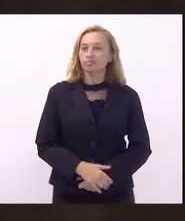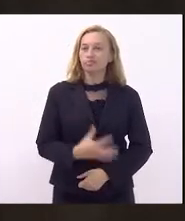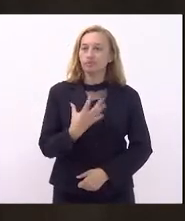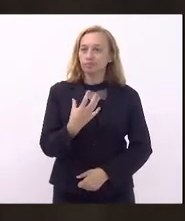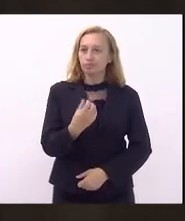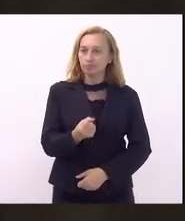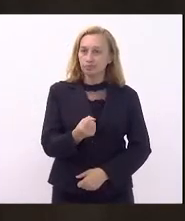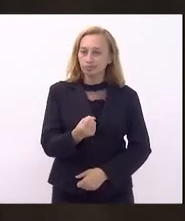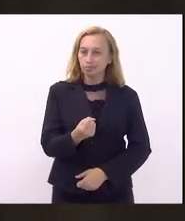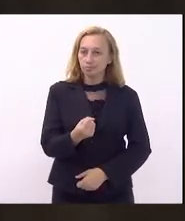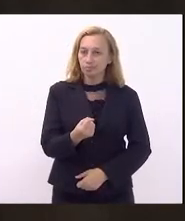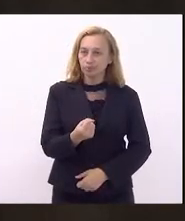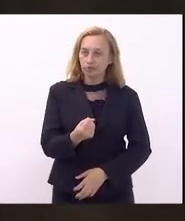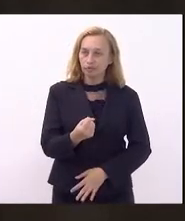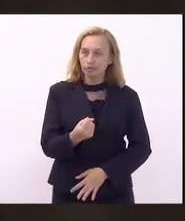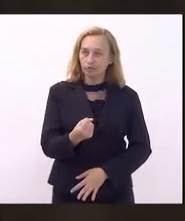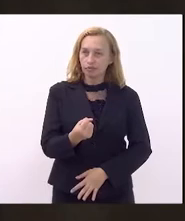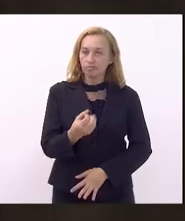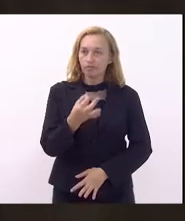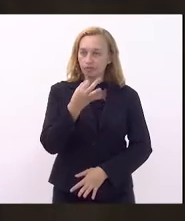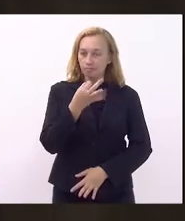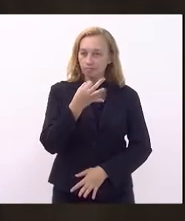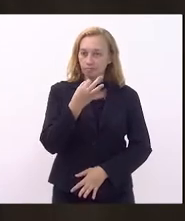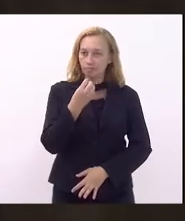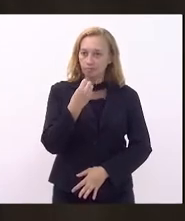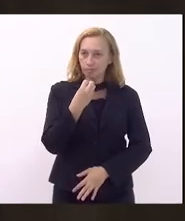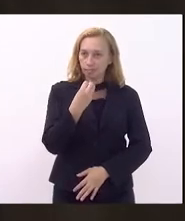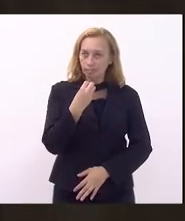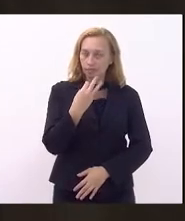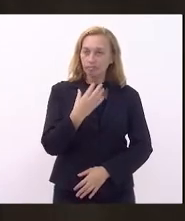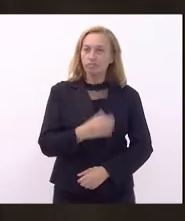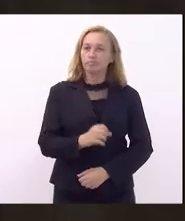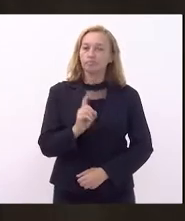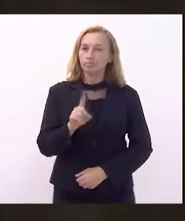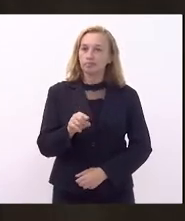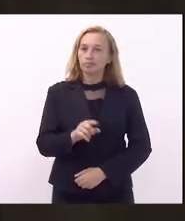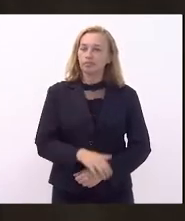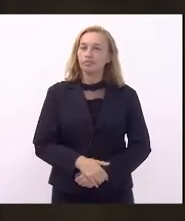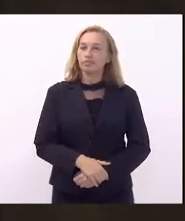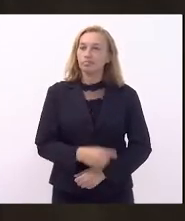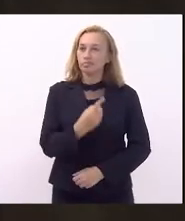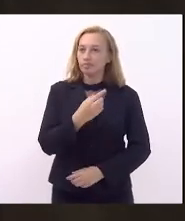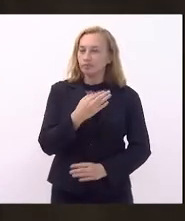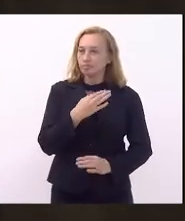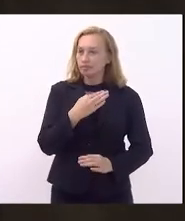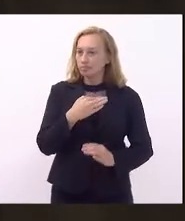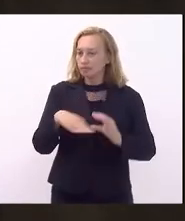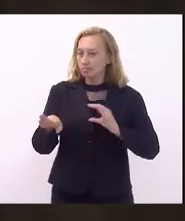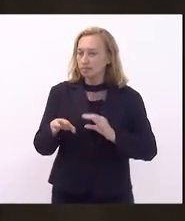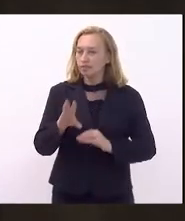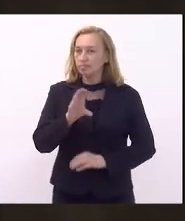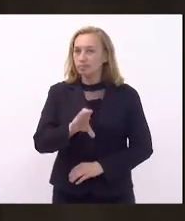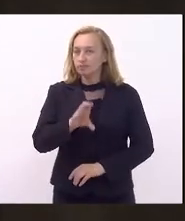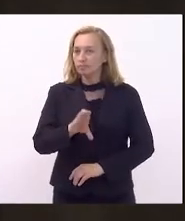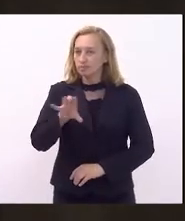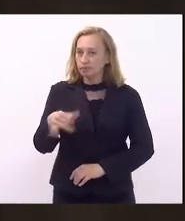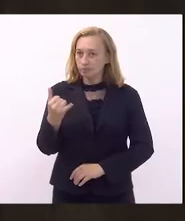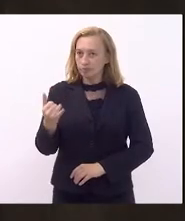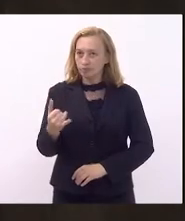conciliador, que é remeter à CCJ para que, de forma